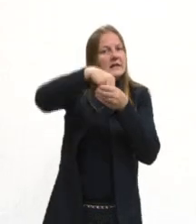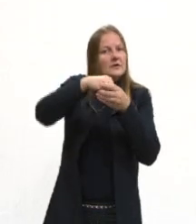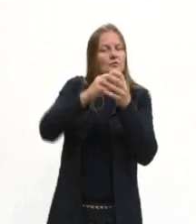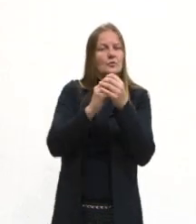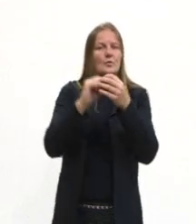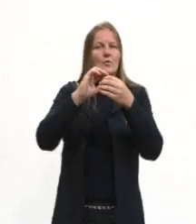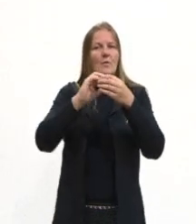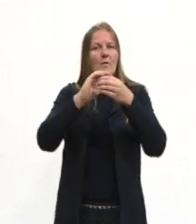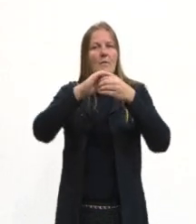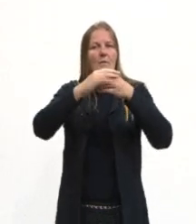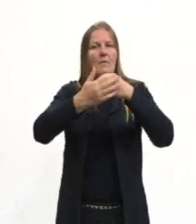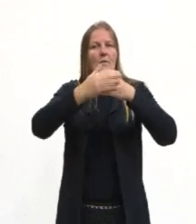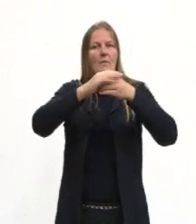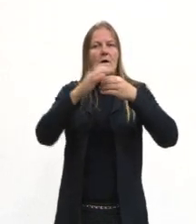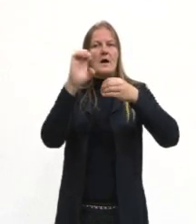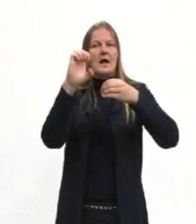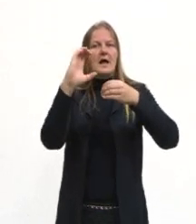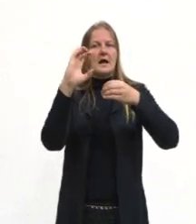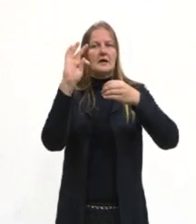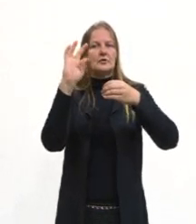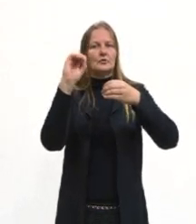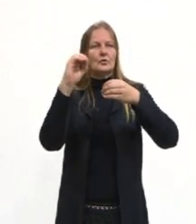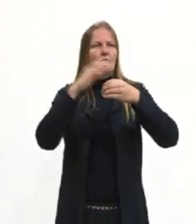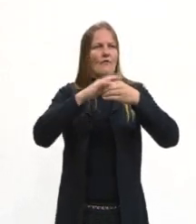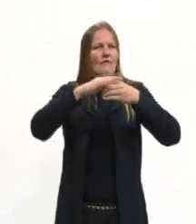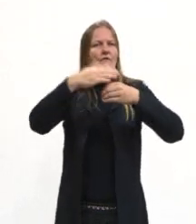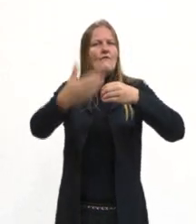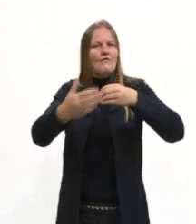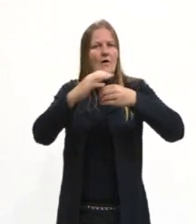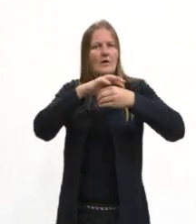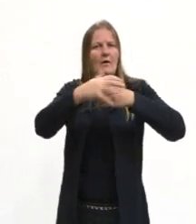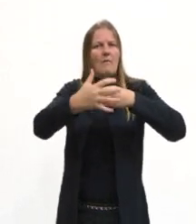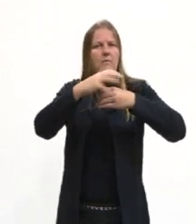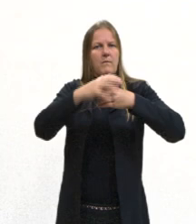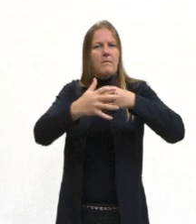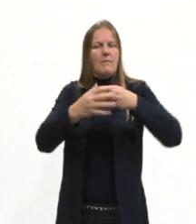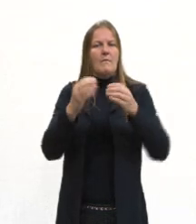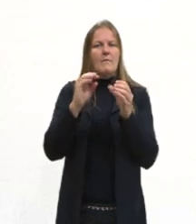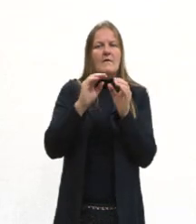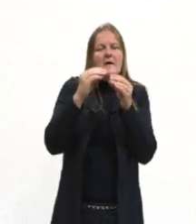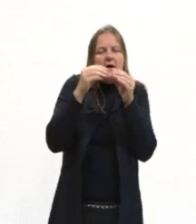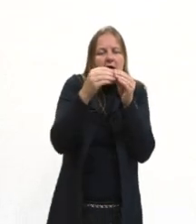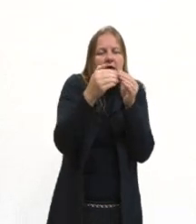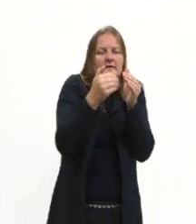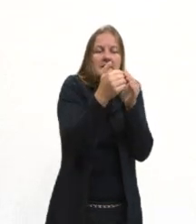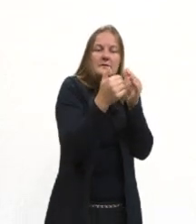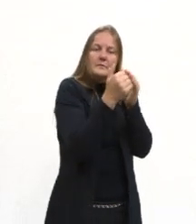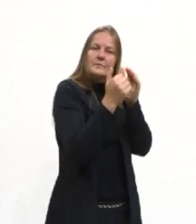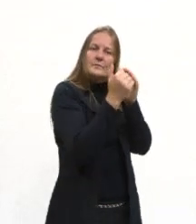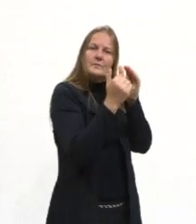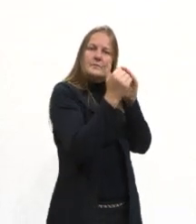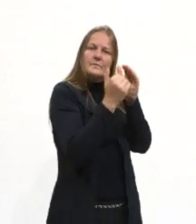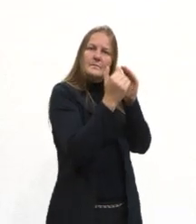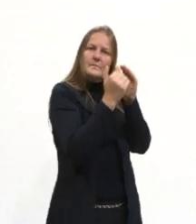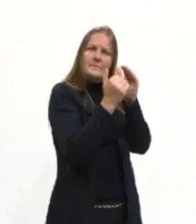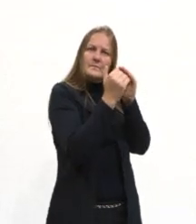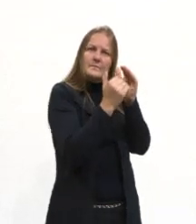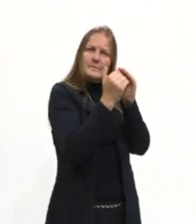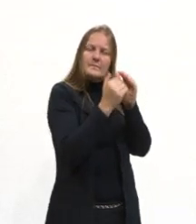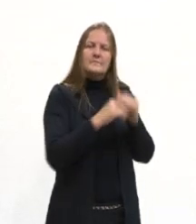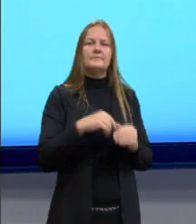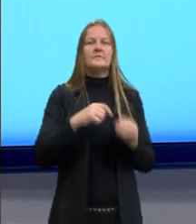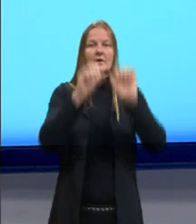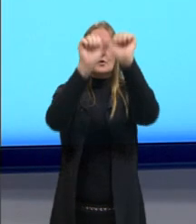externa é o ectoderma. Então o mesoderma fica no meio, certo? Aqui nessa